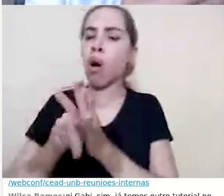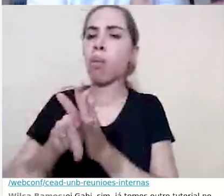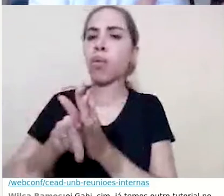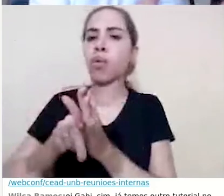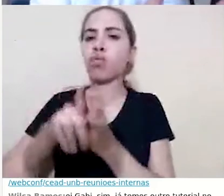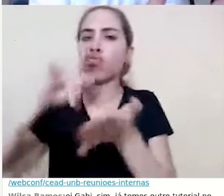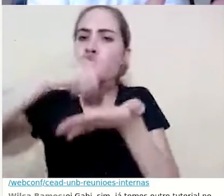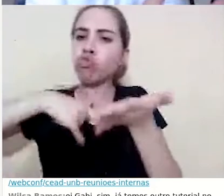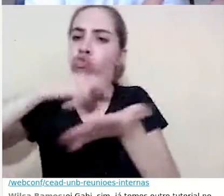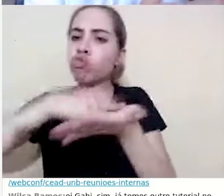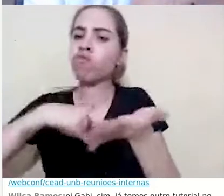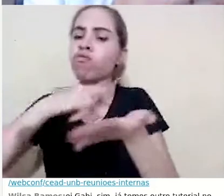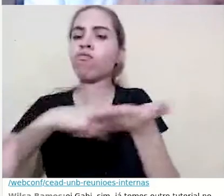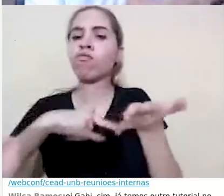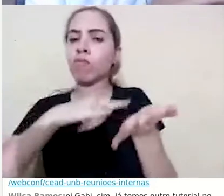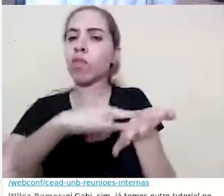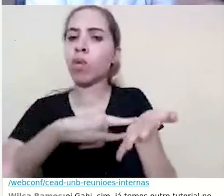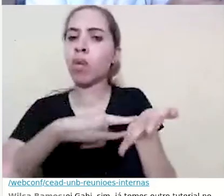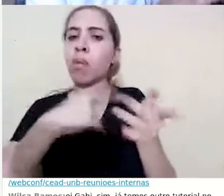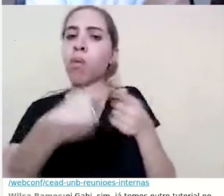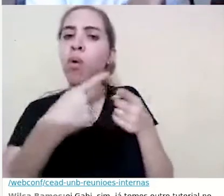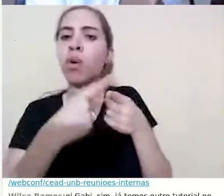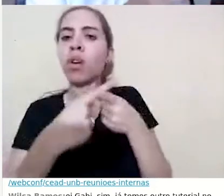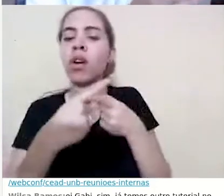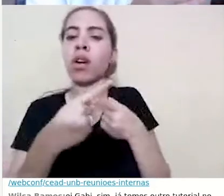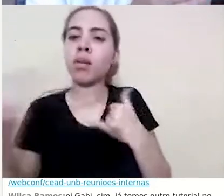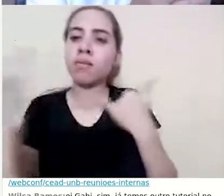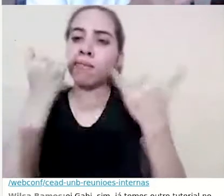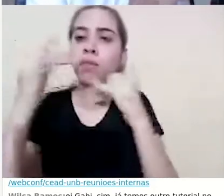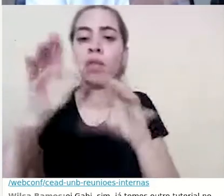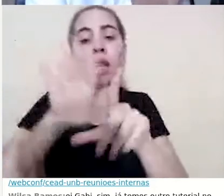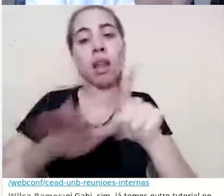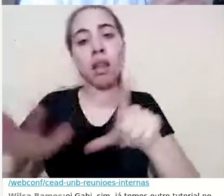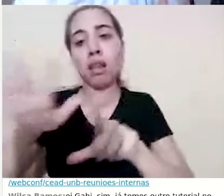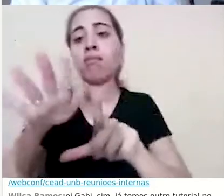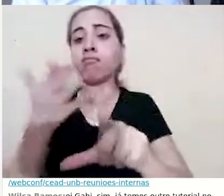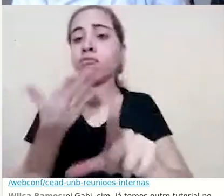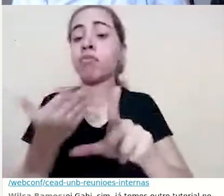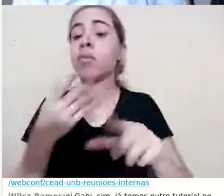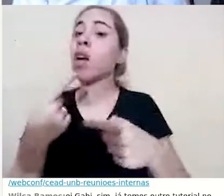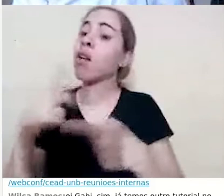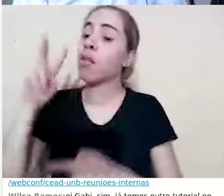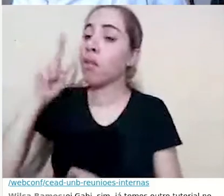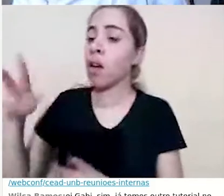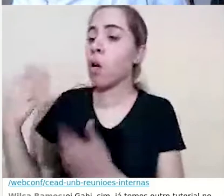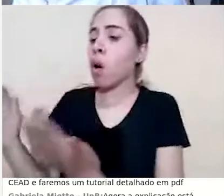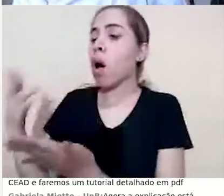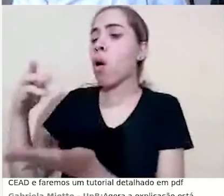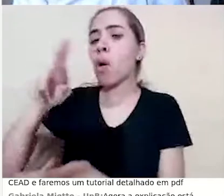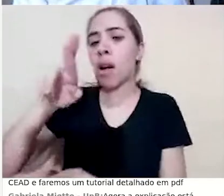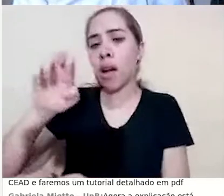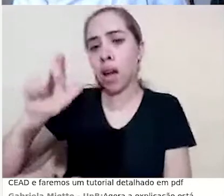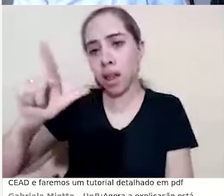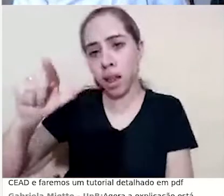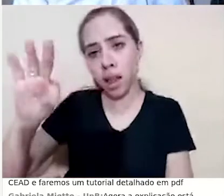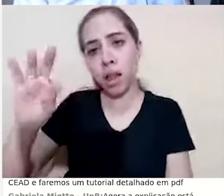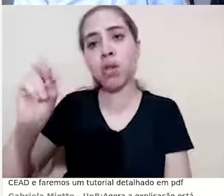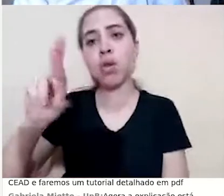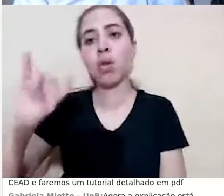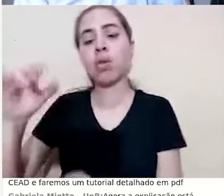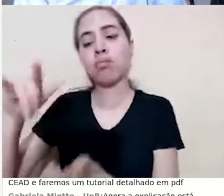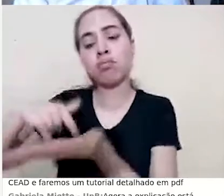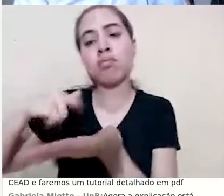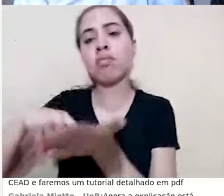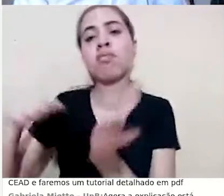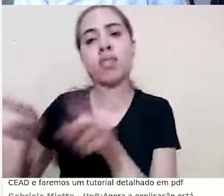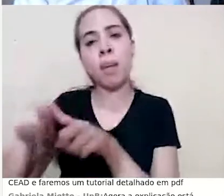dessa temática de dados no Moodle. Ao acessar os relatórios, para isso eu vou clicar também na